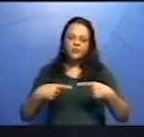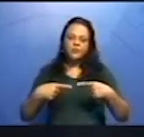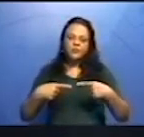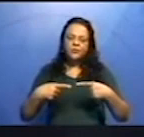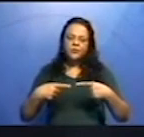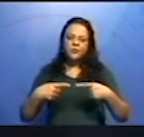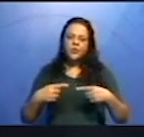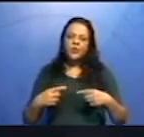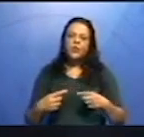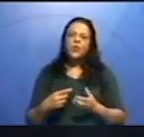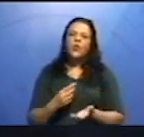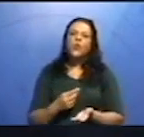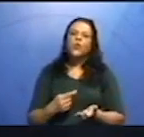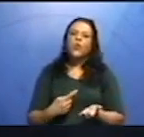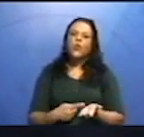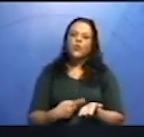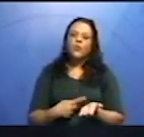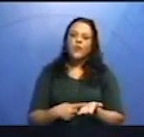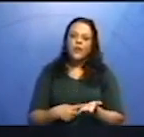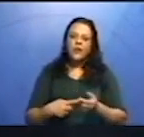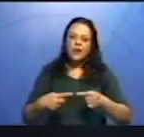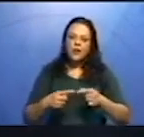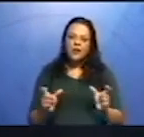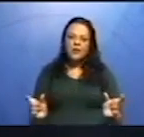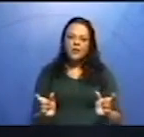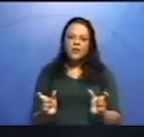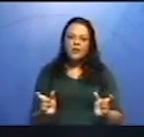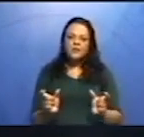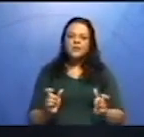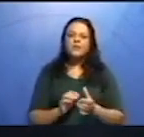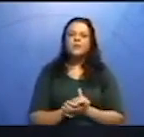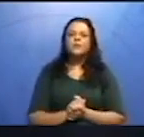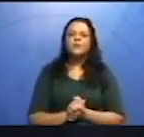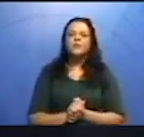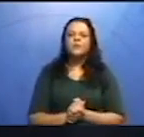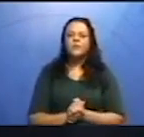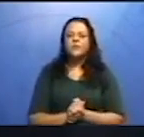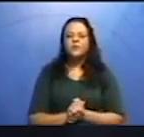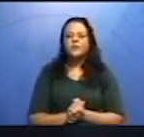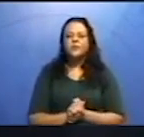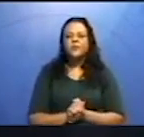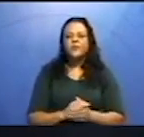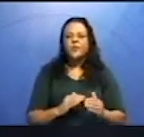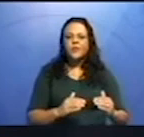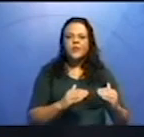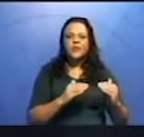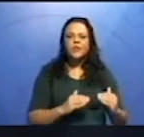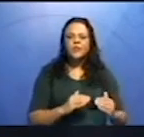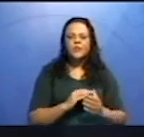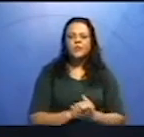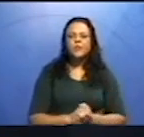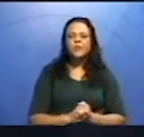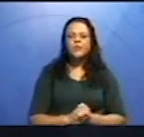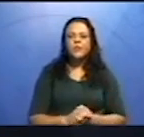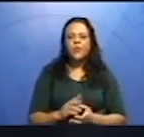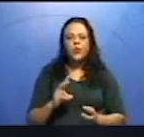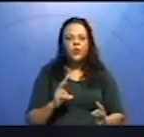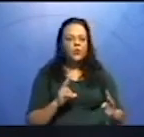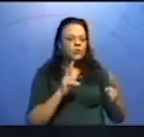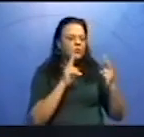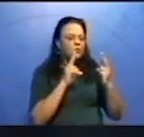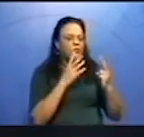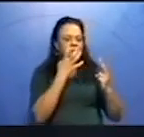Primeira oração, Camilo pegou-lhe nas mãos. Oração coordenada inicial. Segunda oração, olhou para ela sério e fixo.